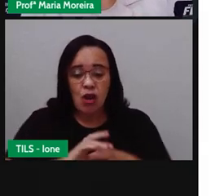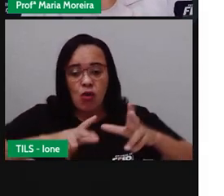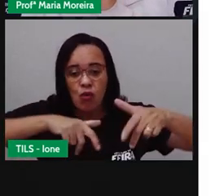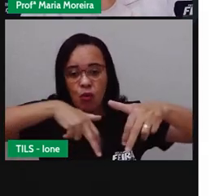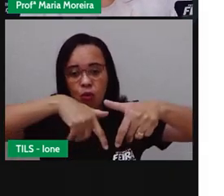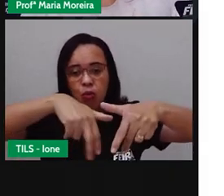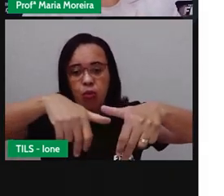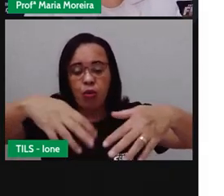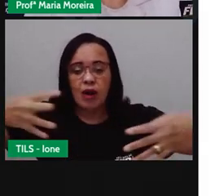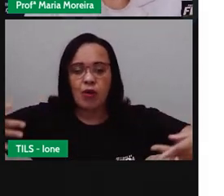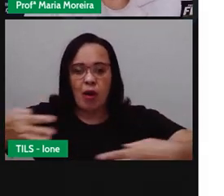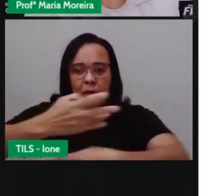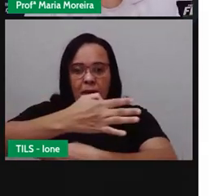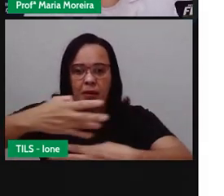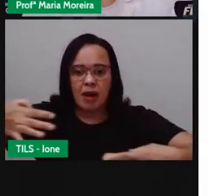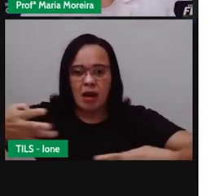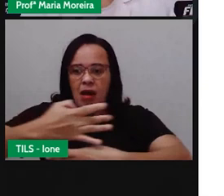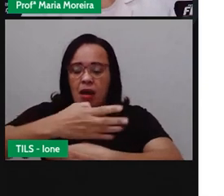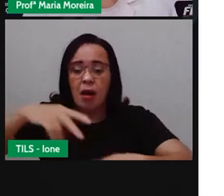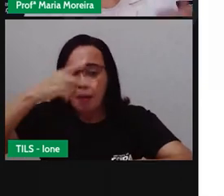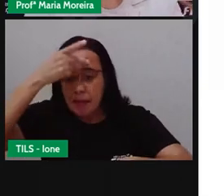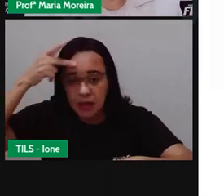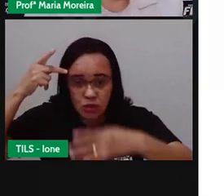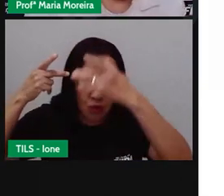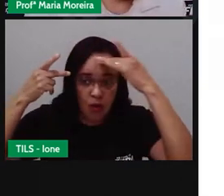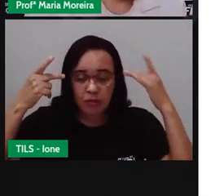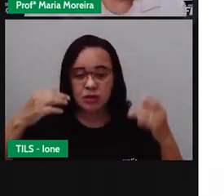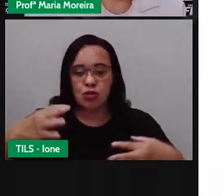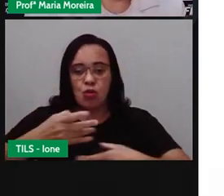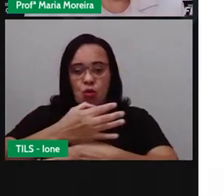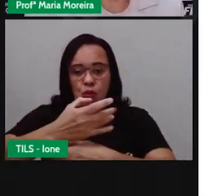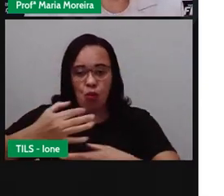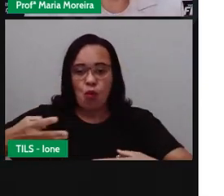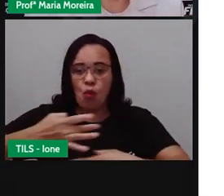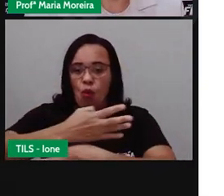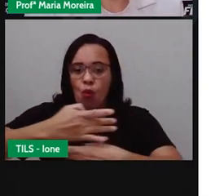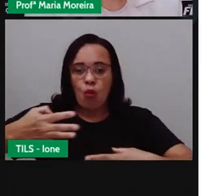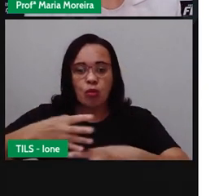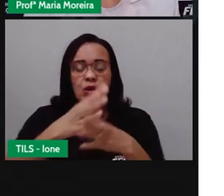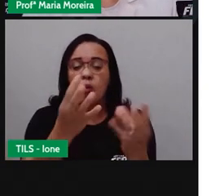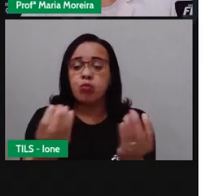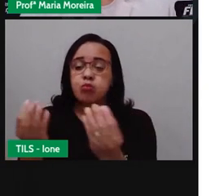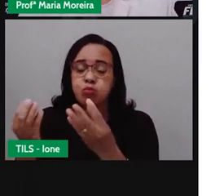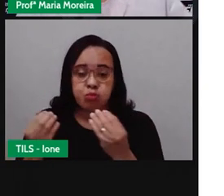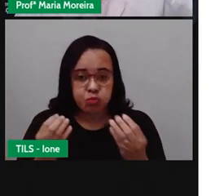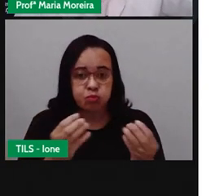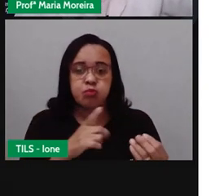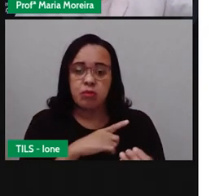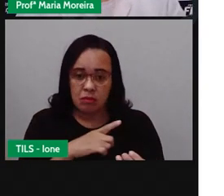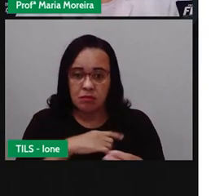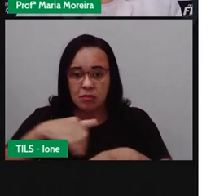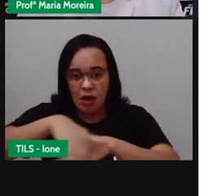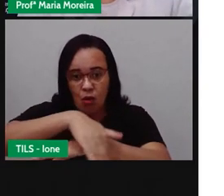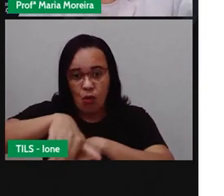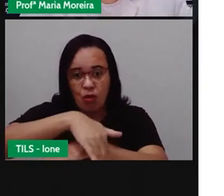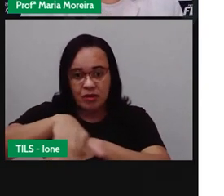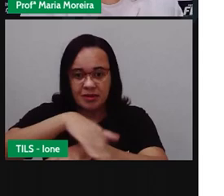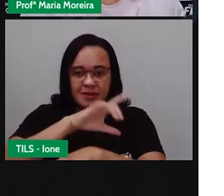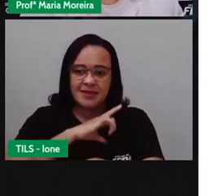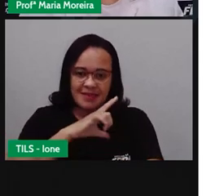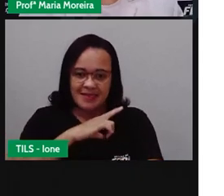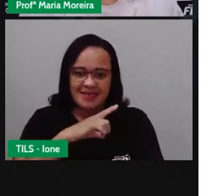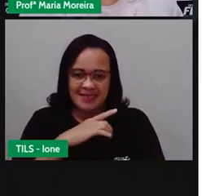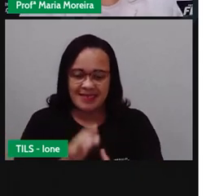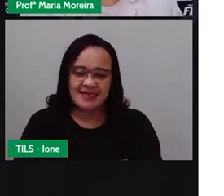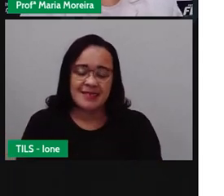de pessoas, né? Ou entrar e sair de ônibus, ou a quantidade de carros na rua. Bom, mesmo que poderia